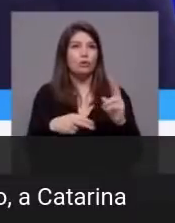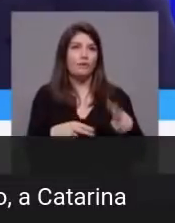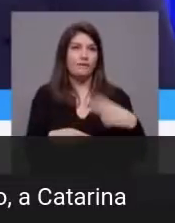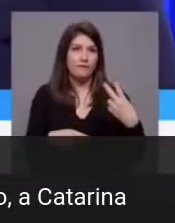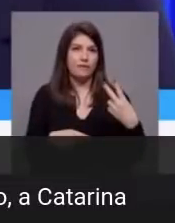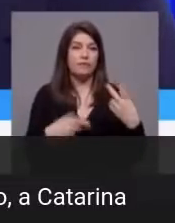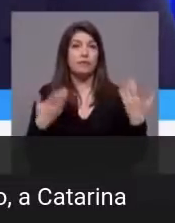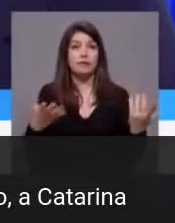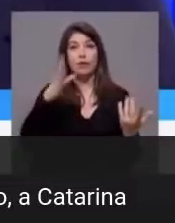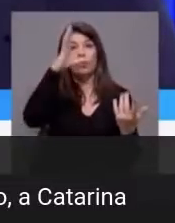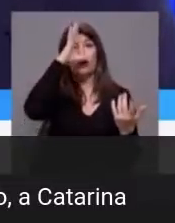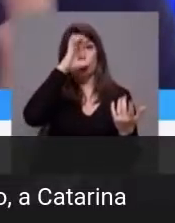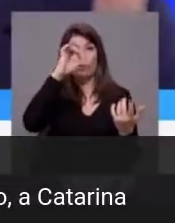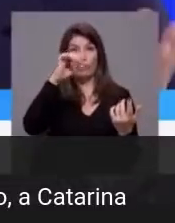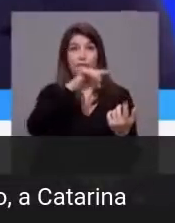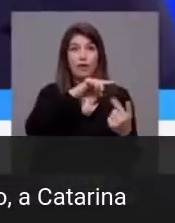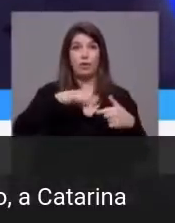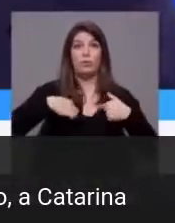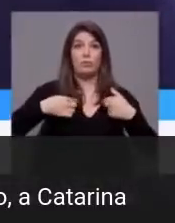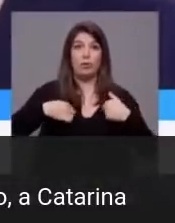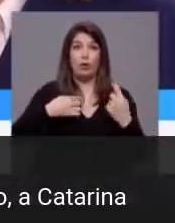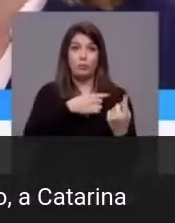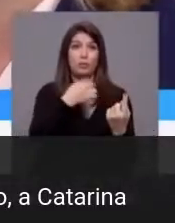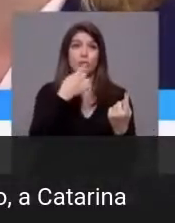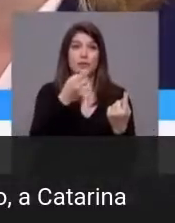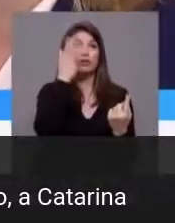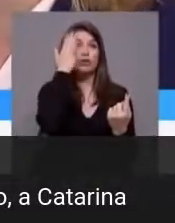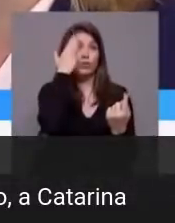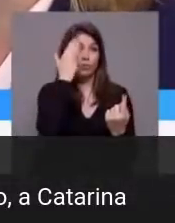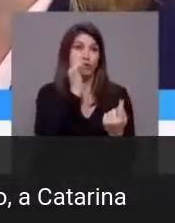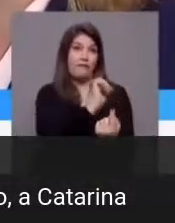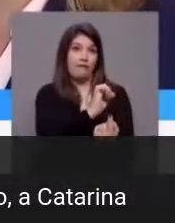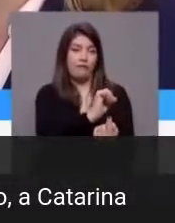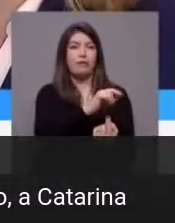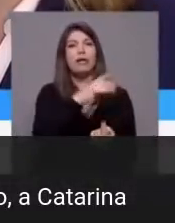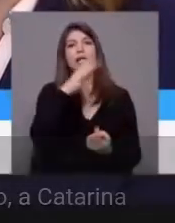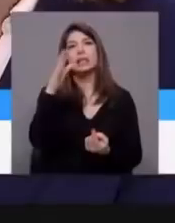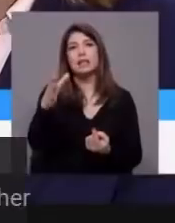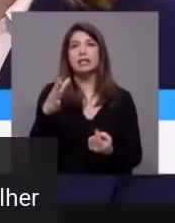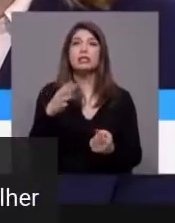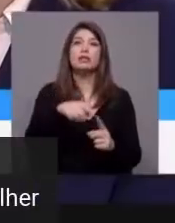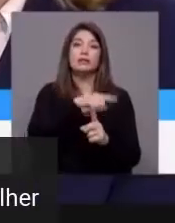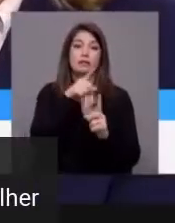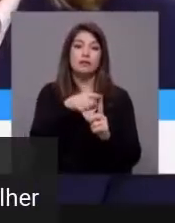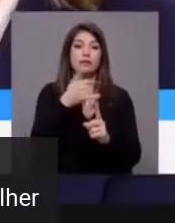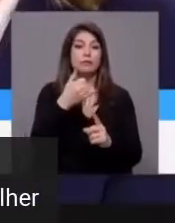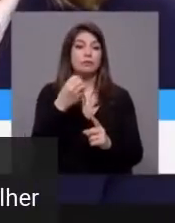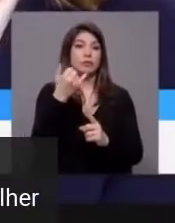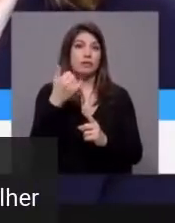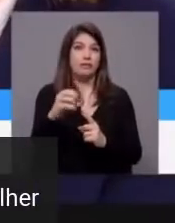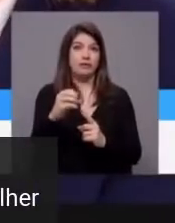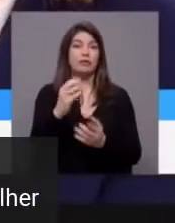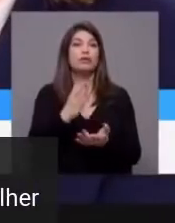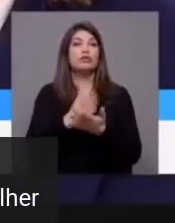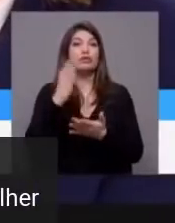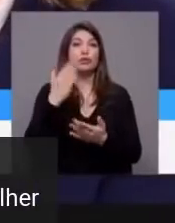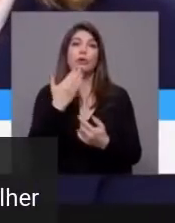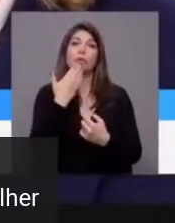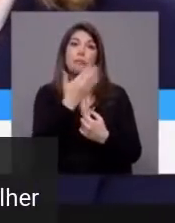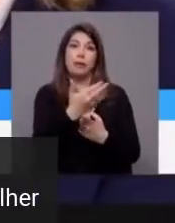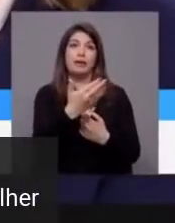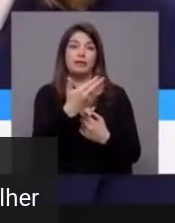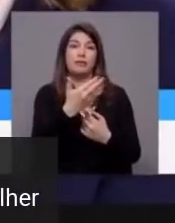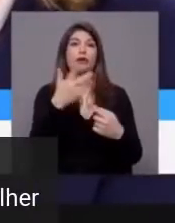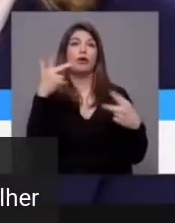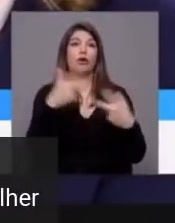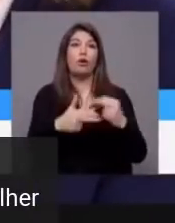números do próprio governo, porque é bom não estarmos a inventar números todos os dias, dizem-nos que em 2020 só pediram as pensões